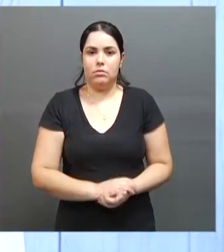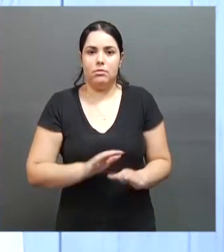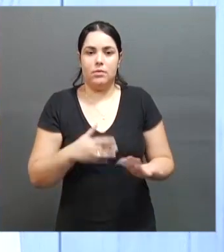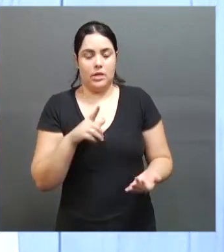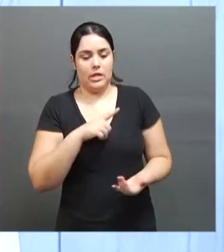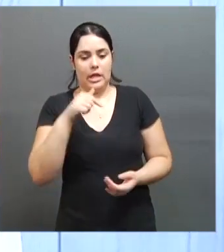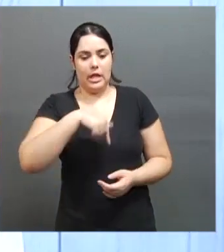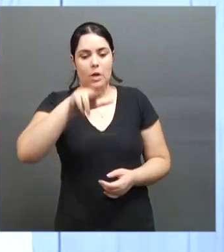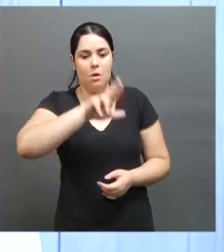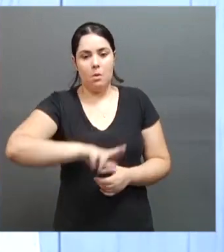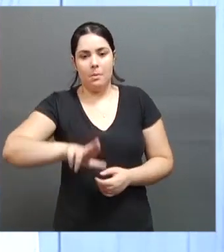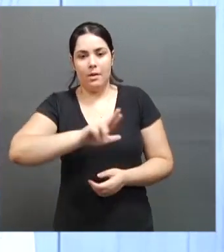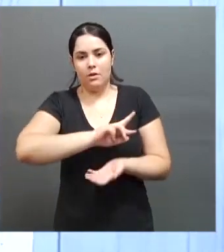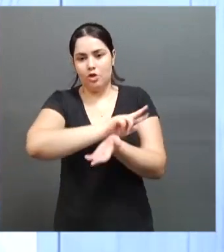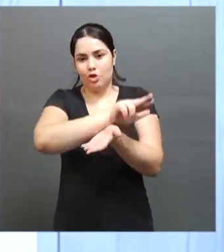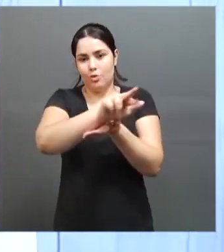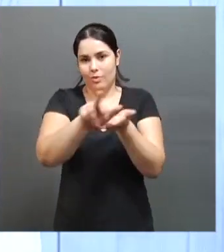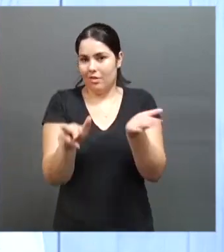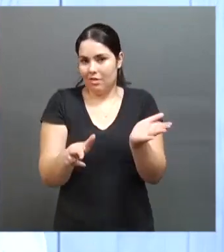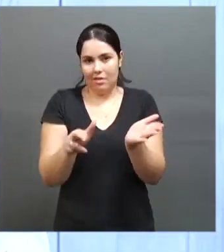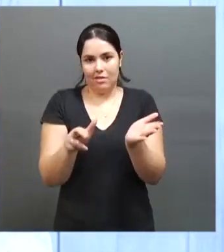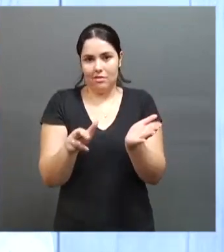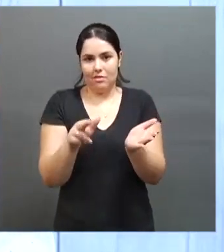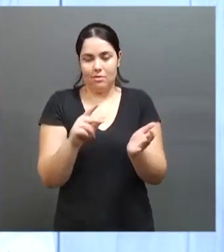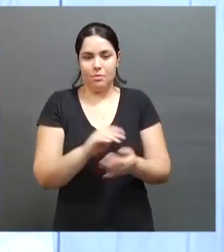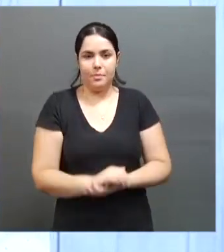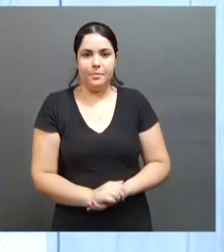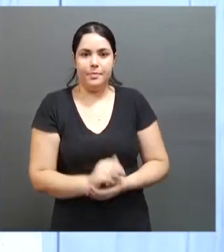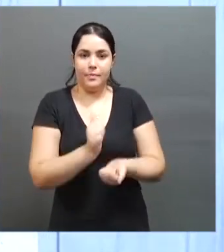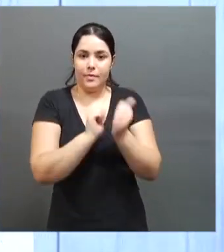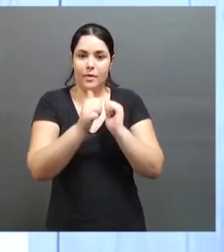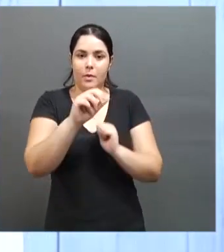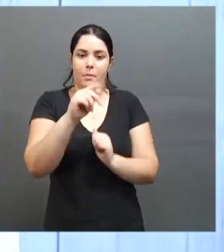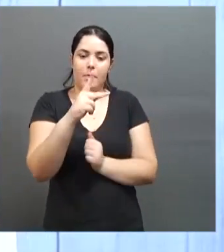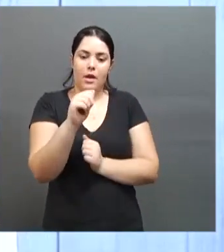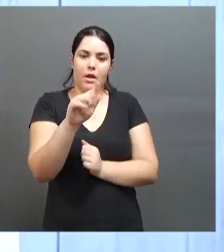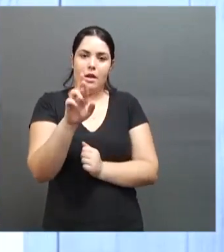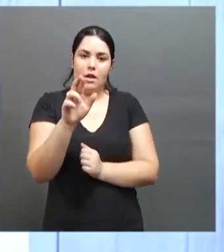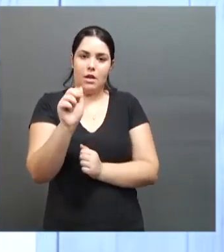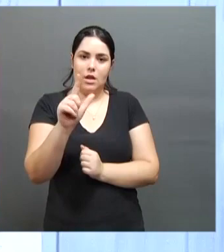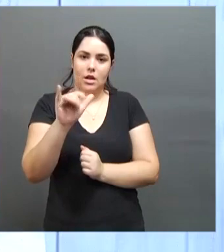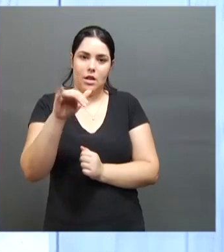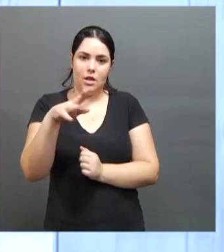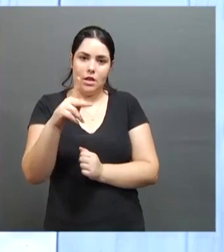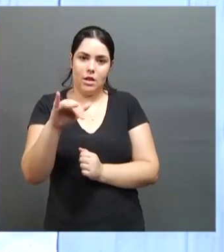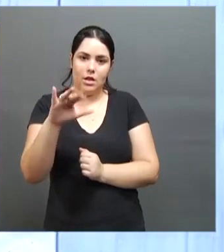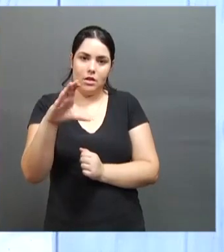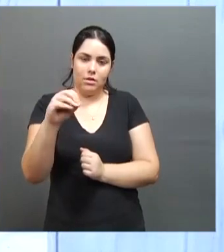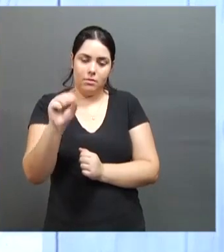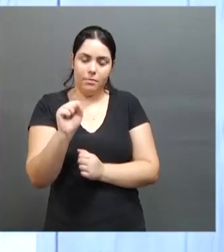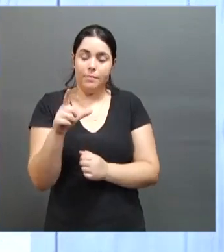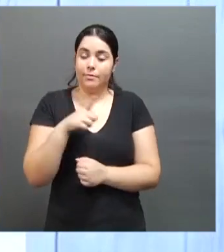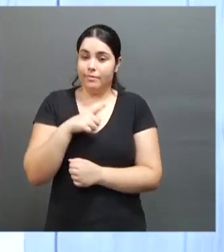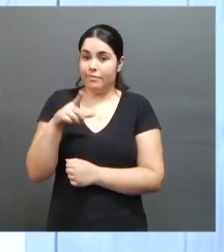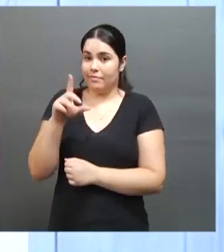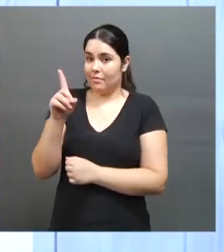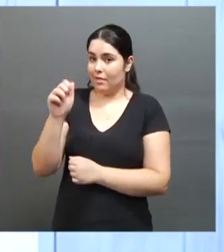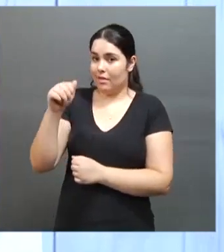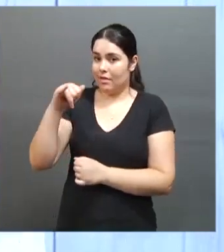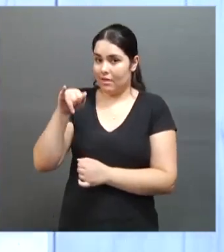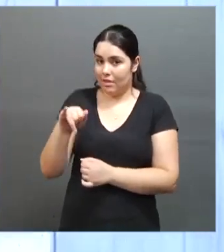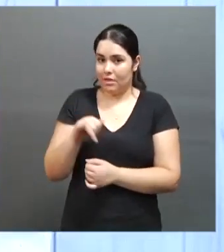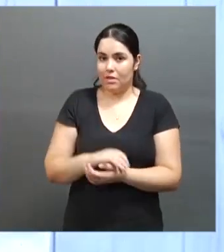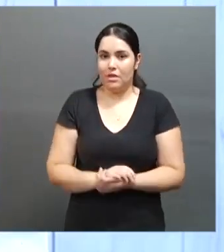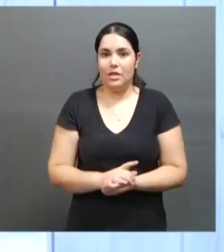temos aqui em Uberlândia diversos atletas paralímpicos. Nós temos a Dani, que foi medalhista para a Pan